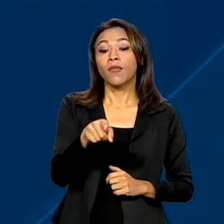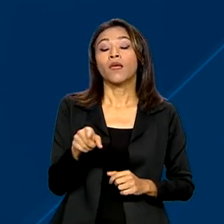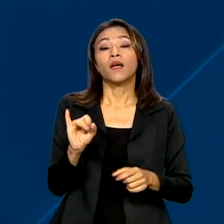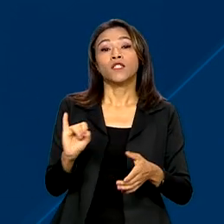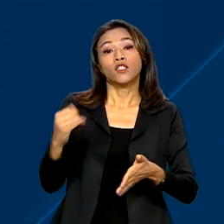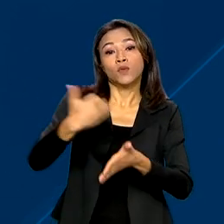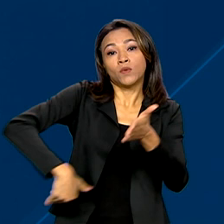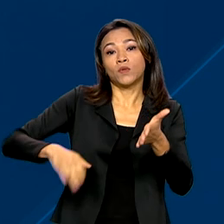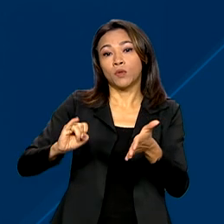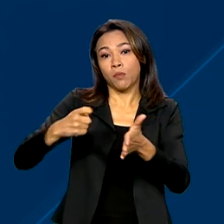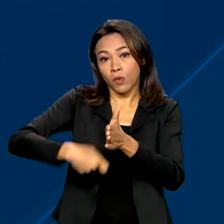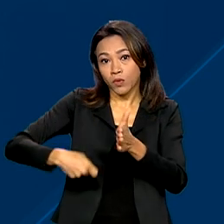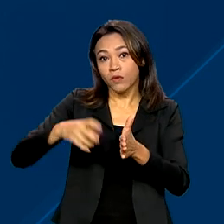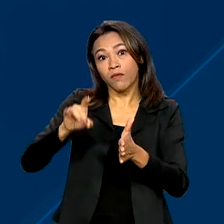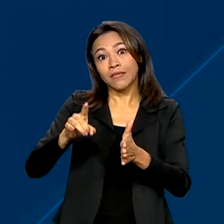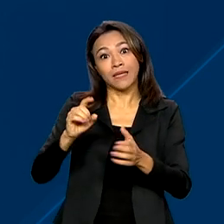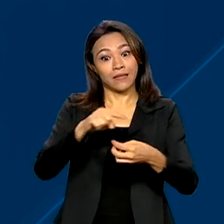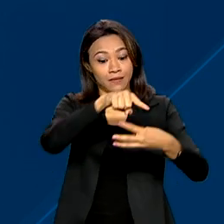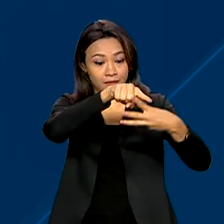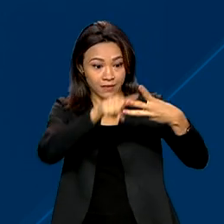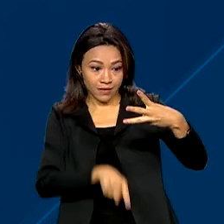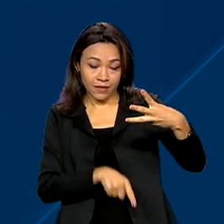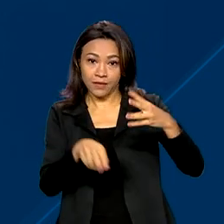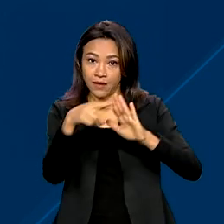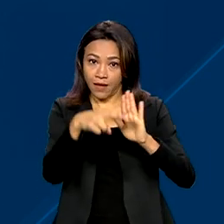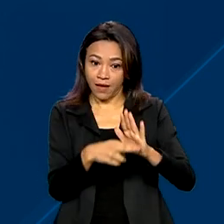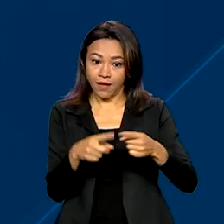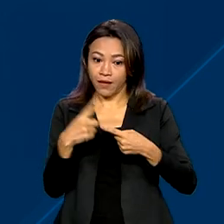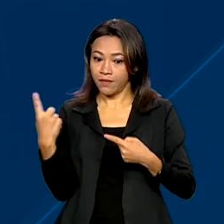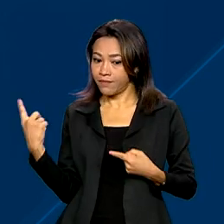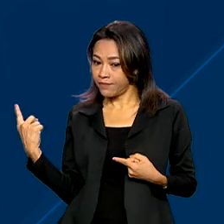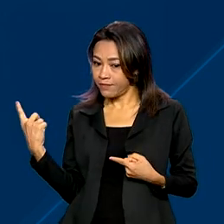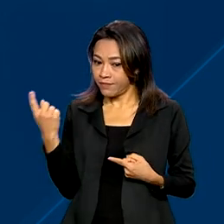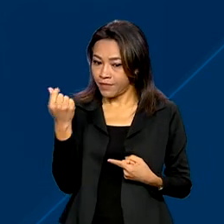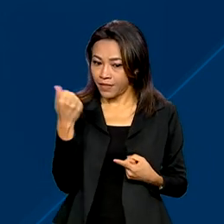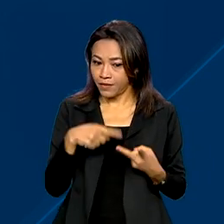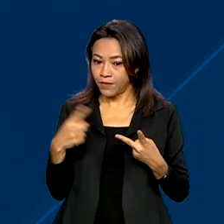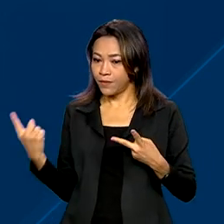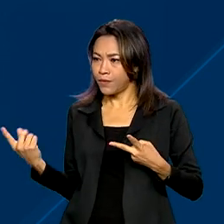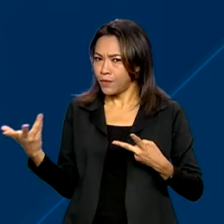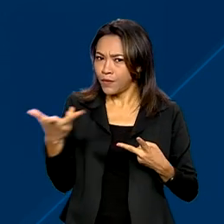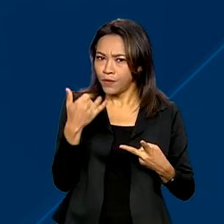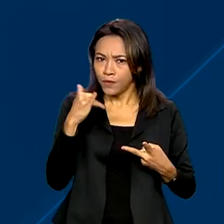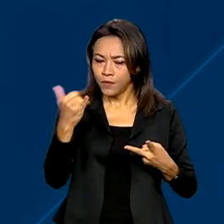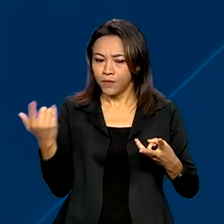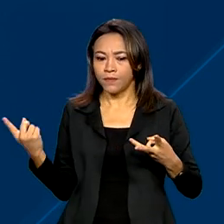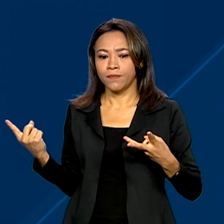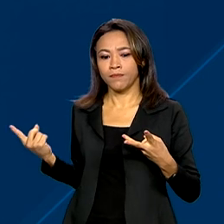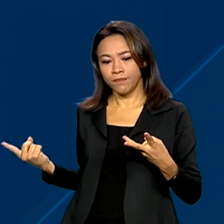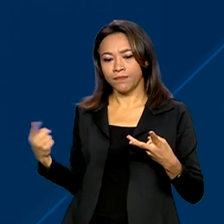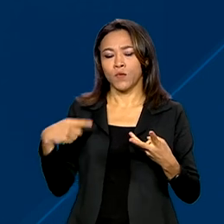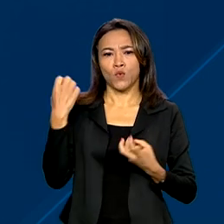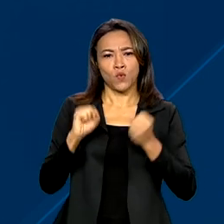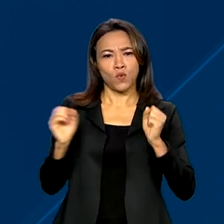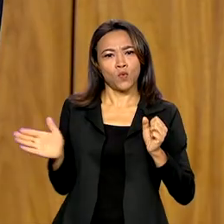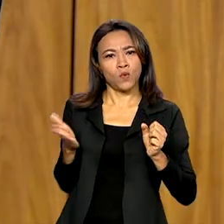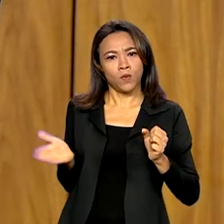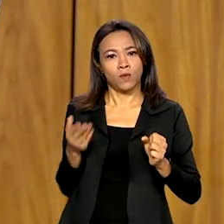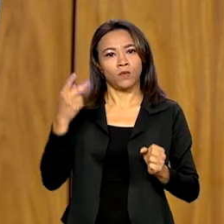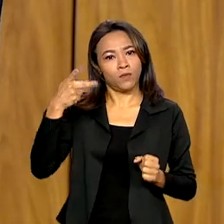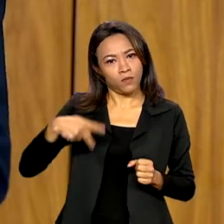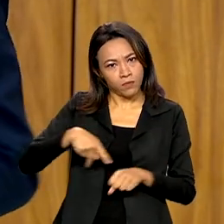vai ser definido por três fatores, preço, eficiência energética e densidade industrial no país.